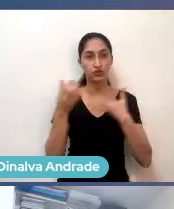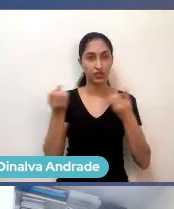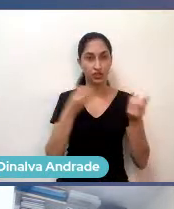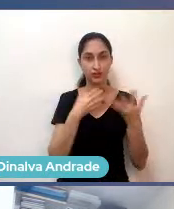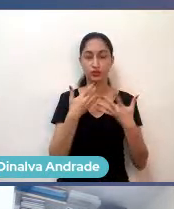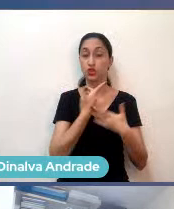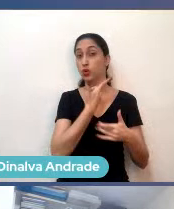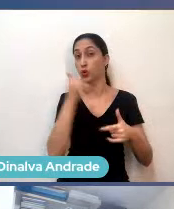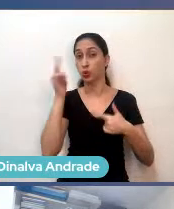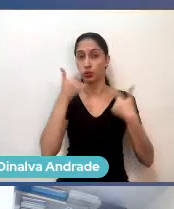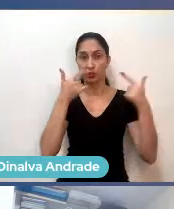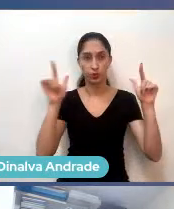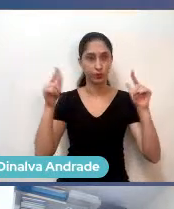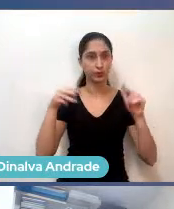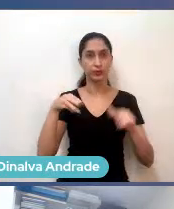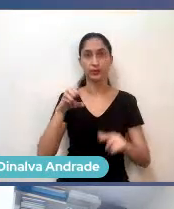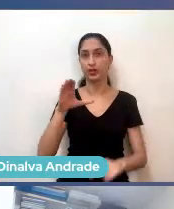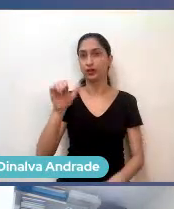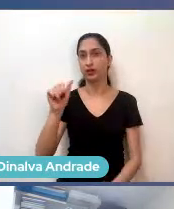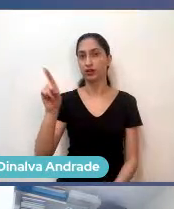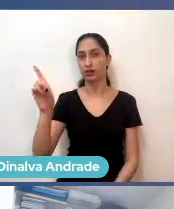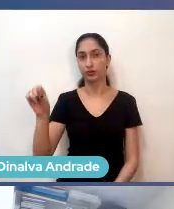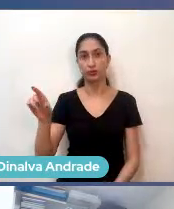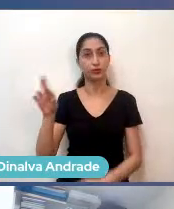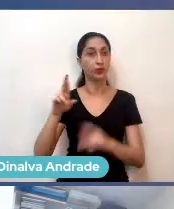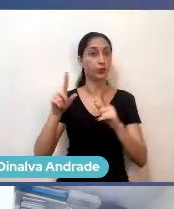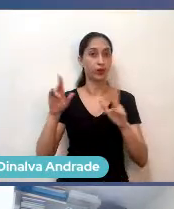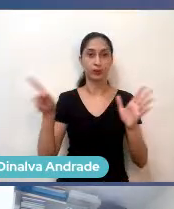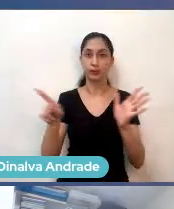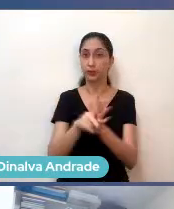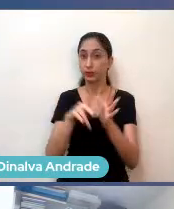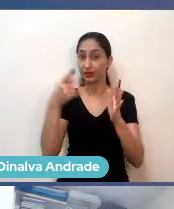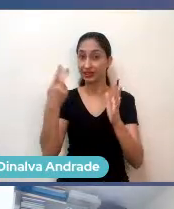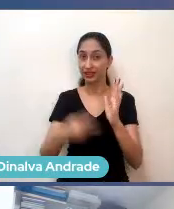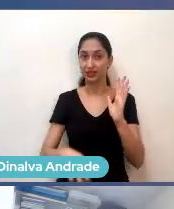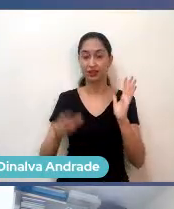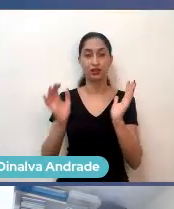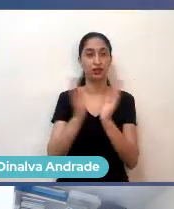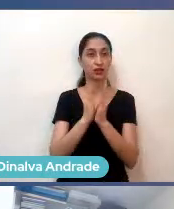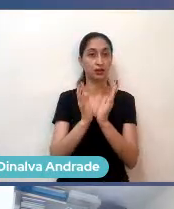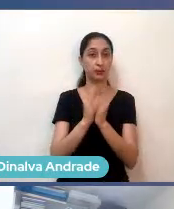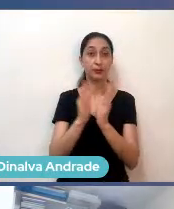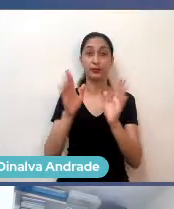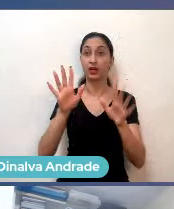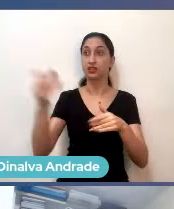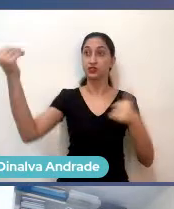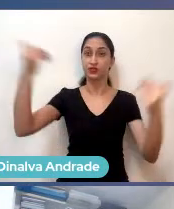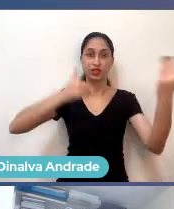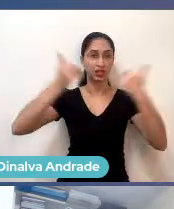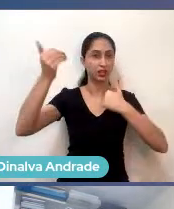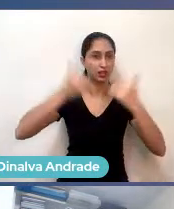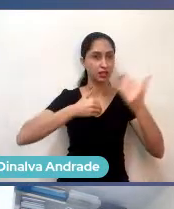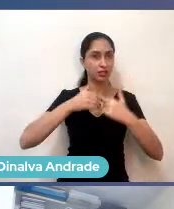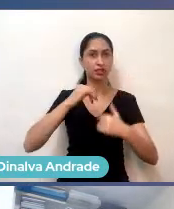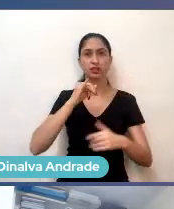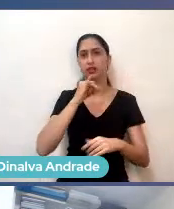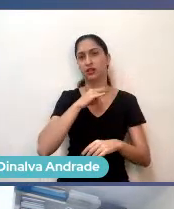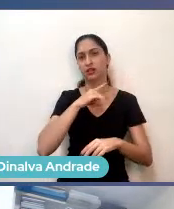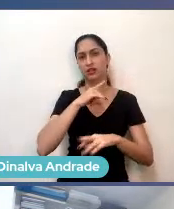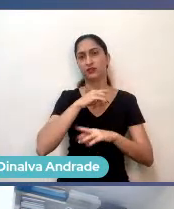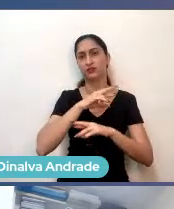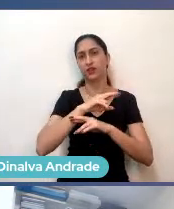mercados, que não se originou em Pernambuco, mas está presente aqui em Pernambuco, como a Brine, a Fulness, a